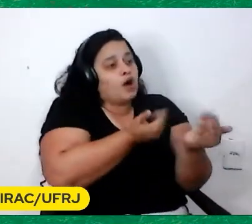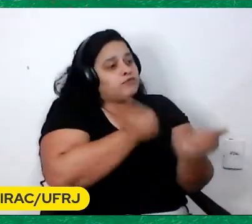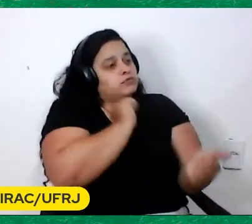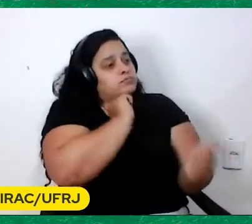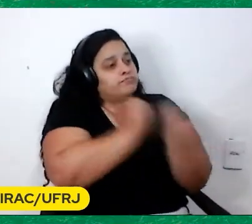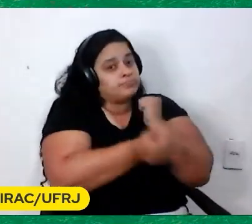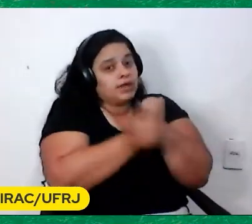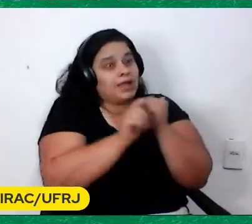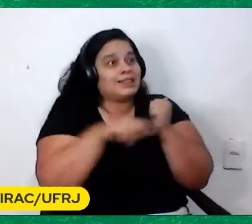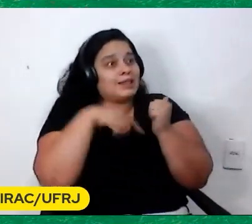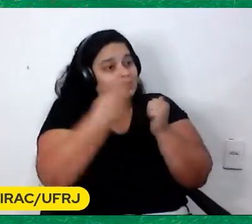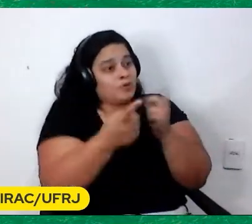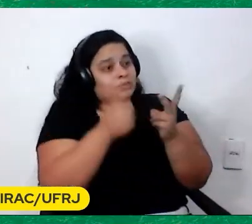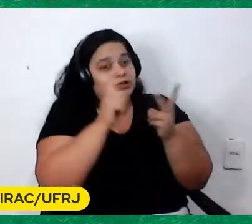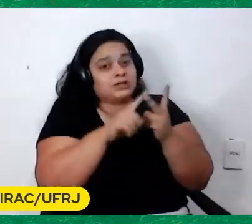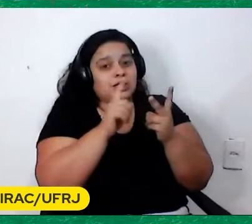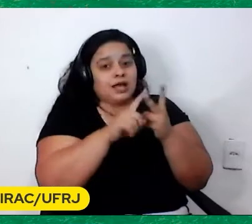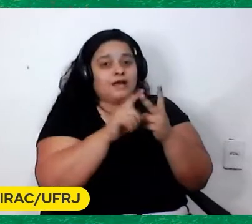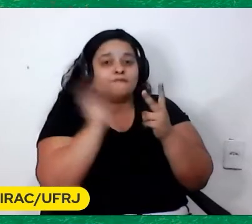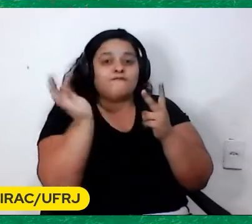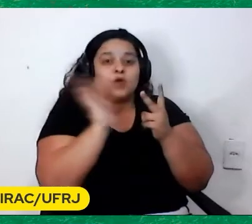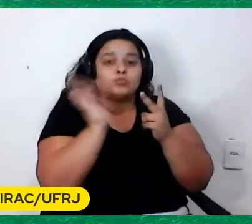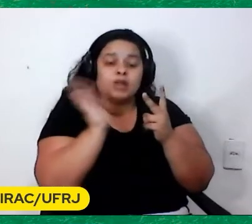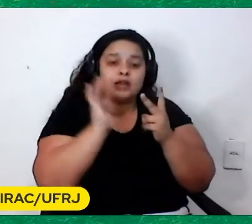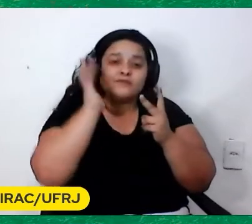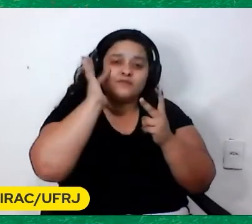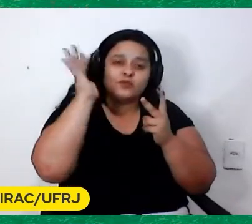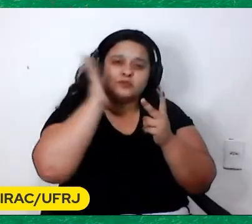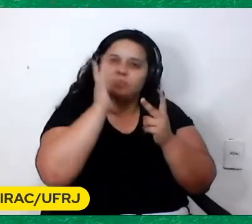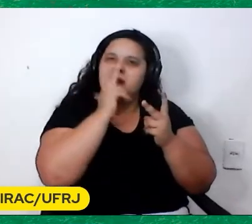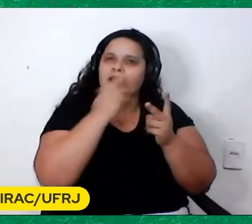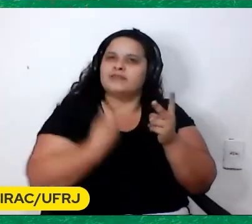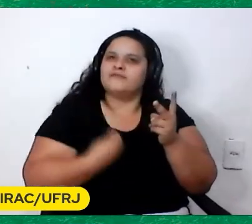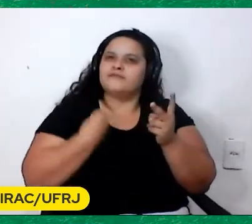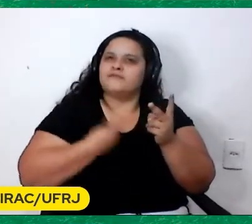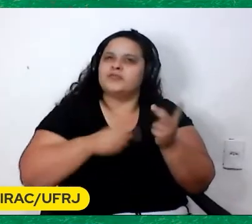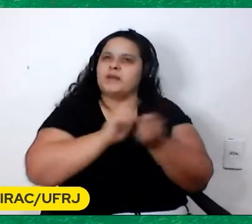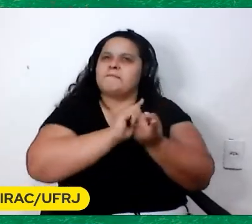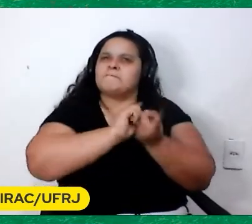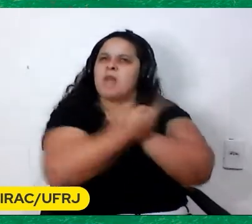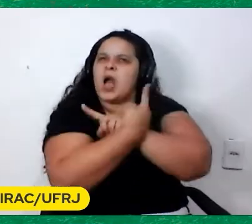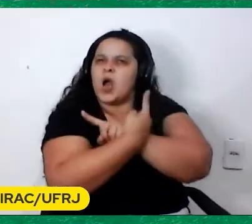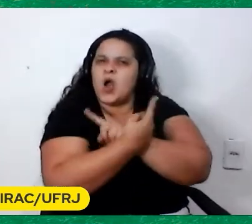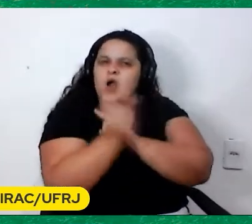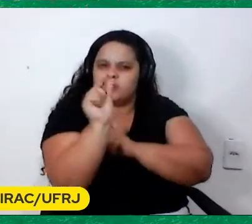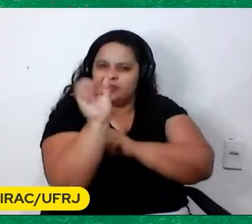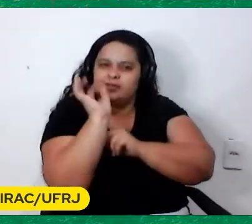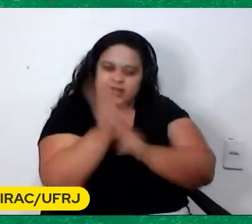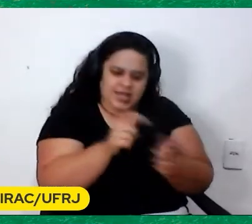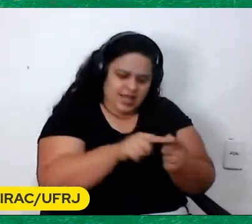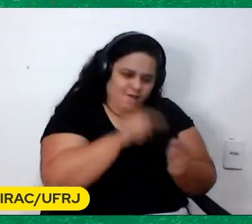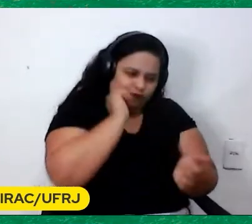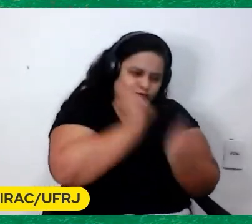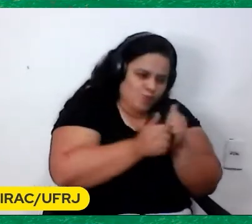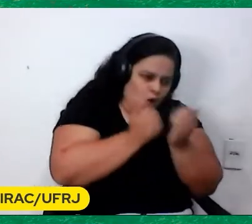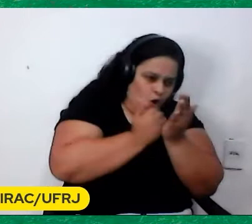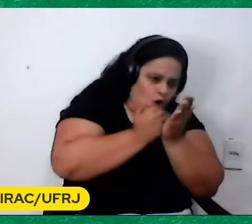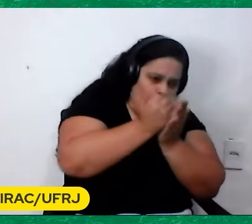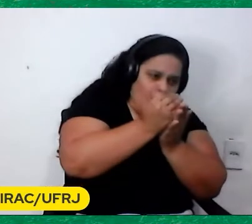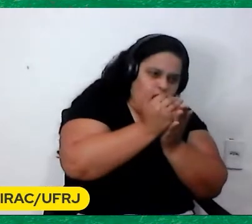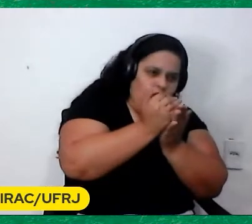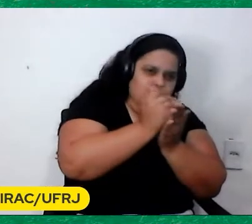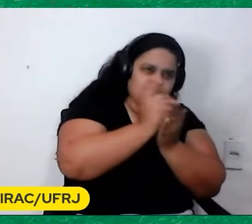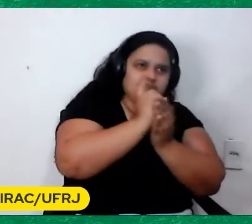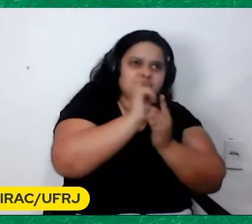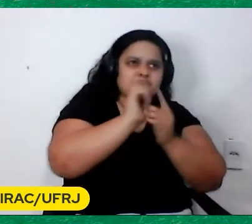estudar Filosofia Uma mudança Completamente radical Radical De jogador De futebol Tanto é que